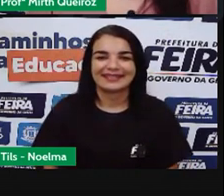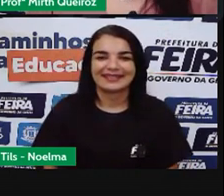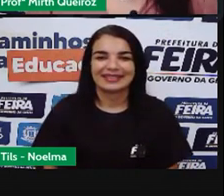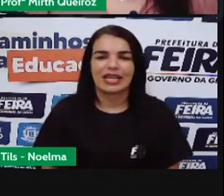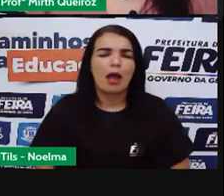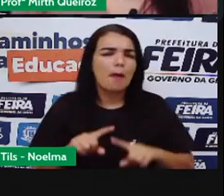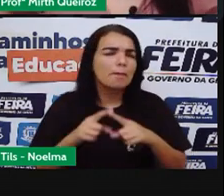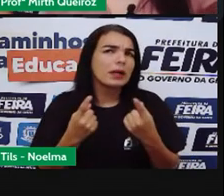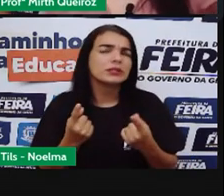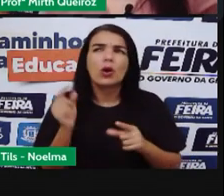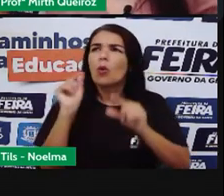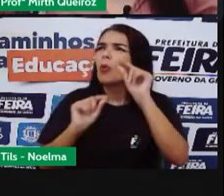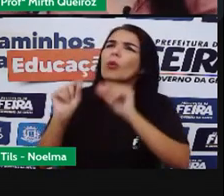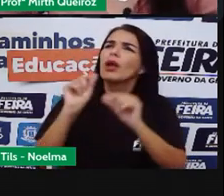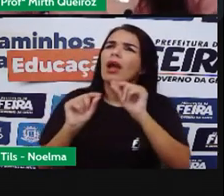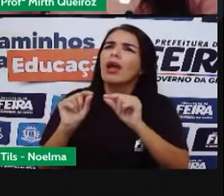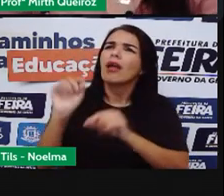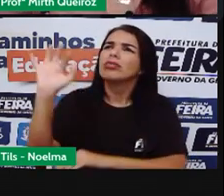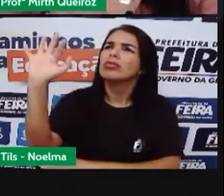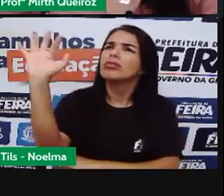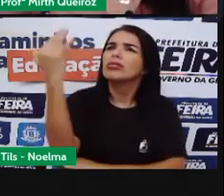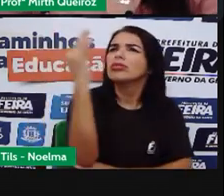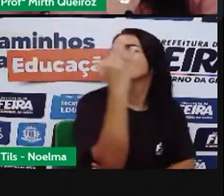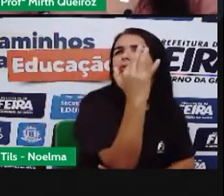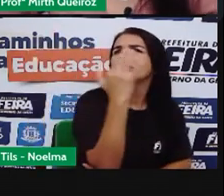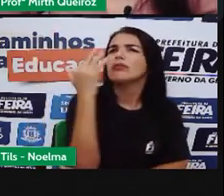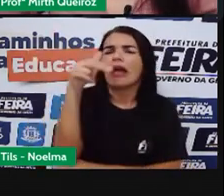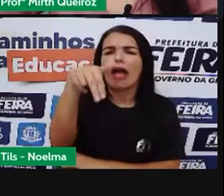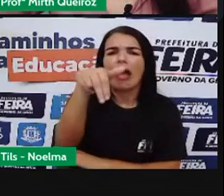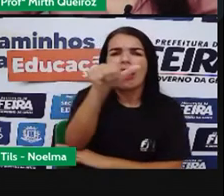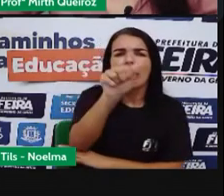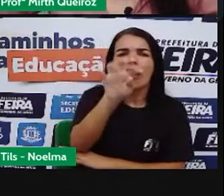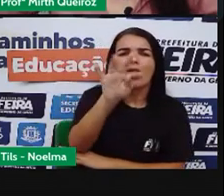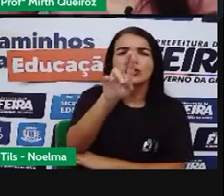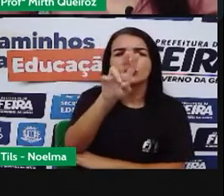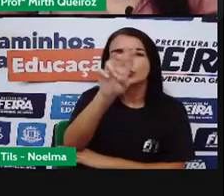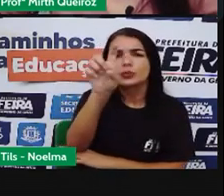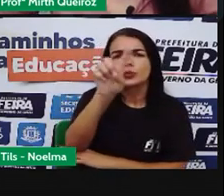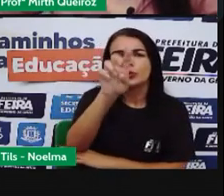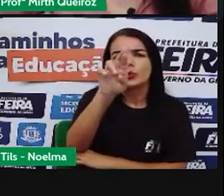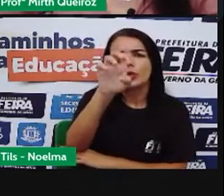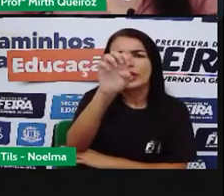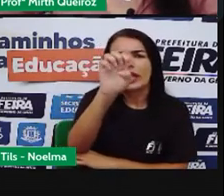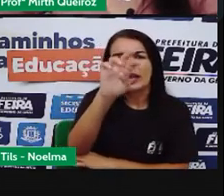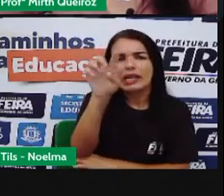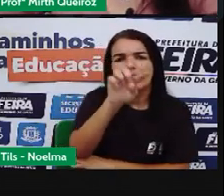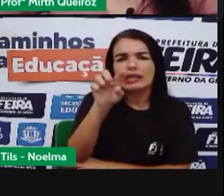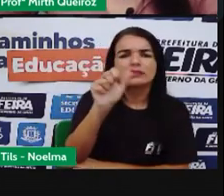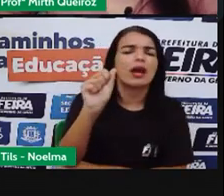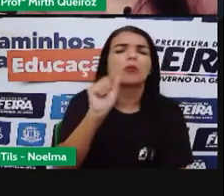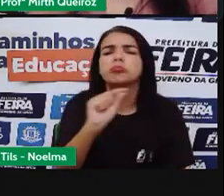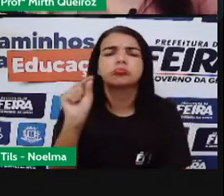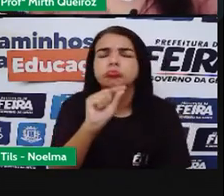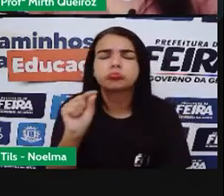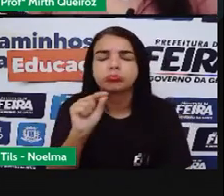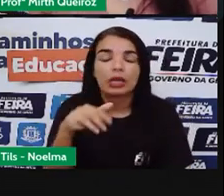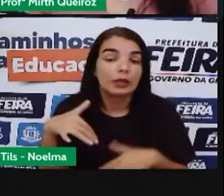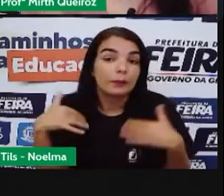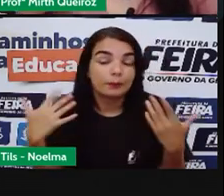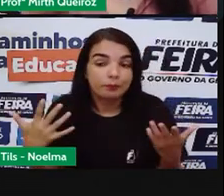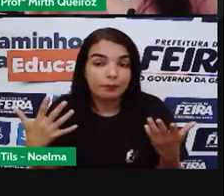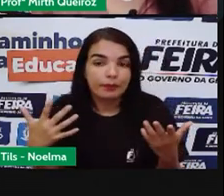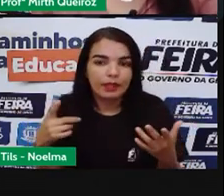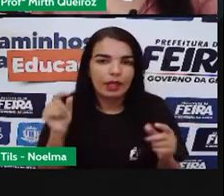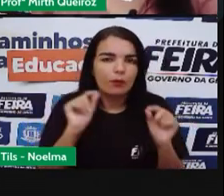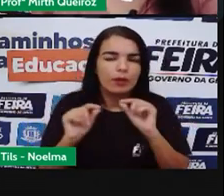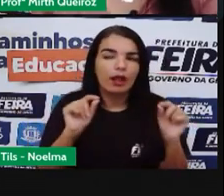Mas o que é natureza? Vamos tentar entender primeiro O que é natureza? Quando a gente fala de natureza